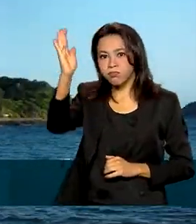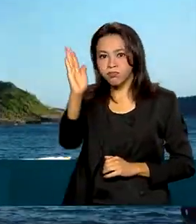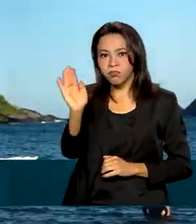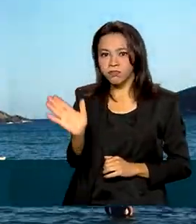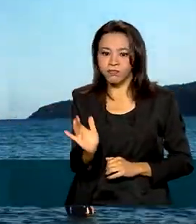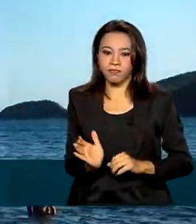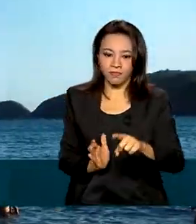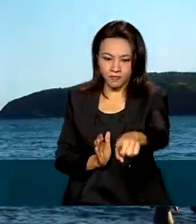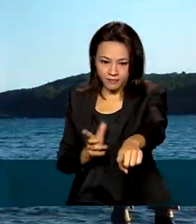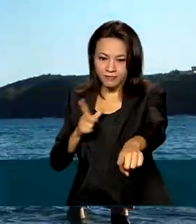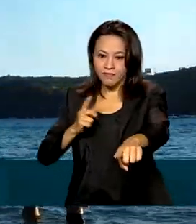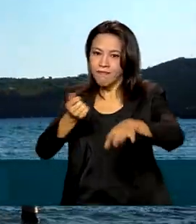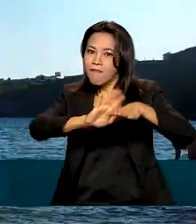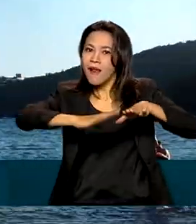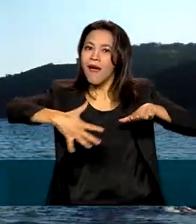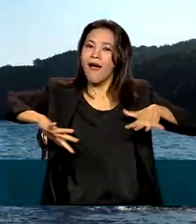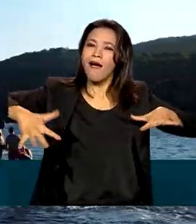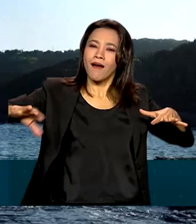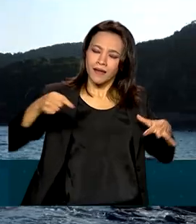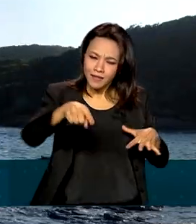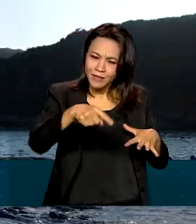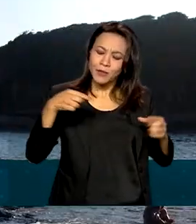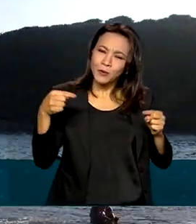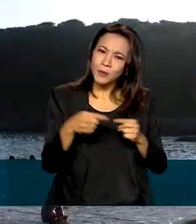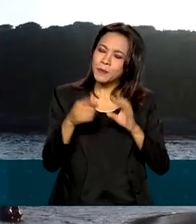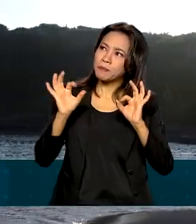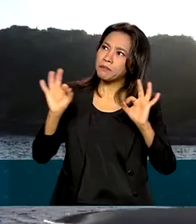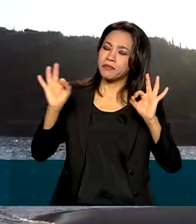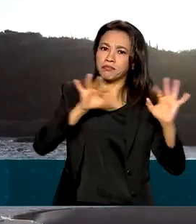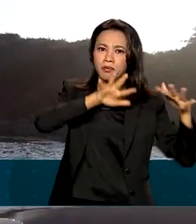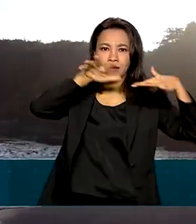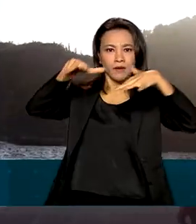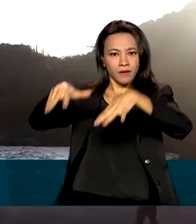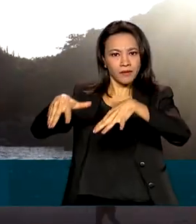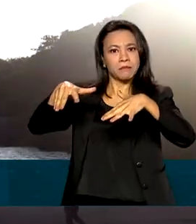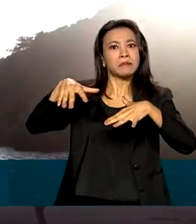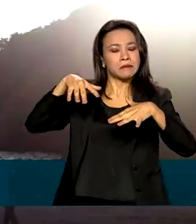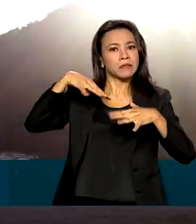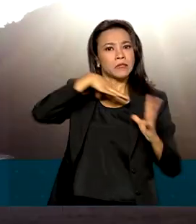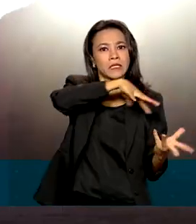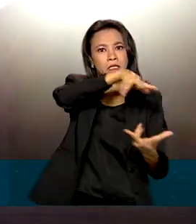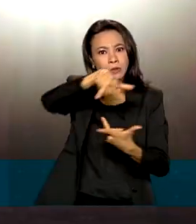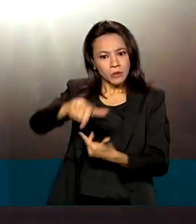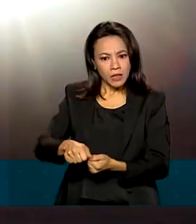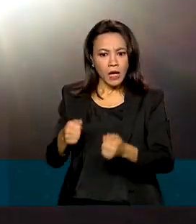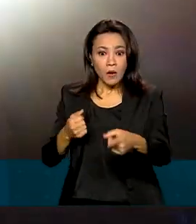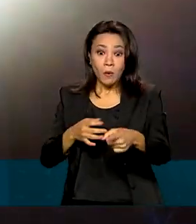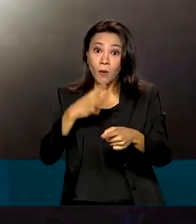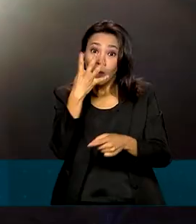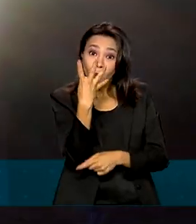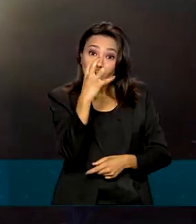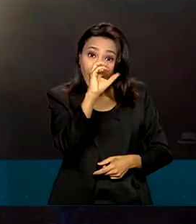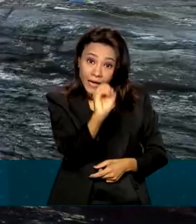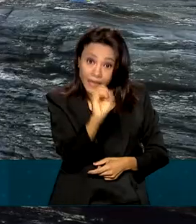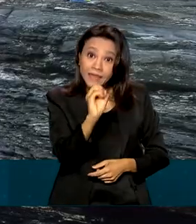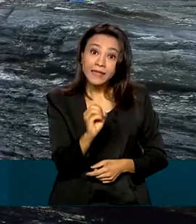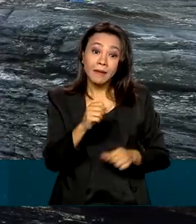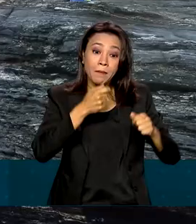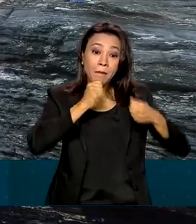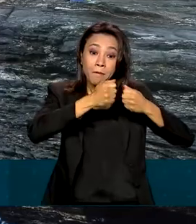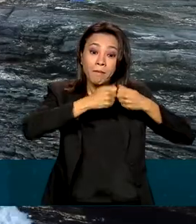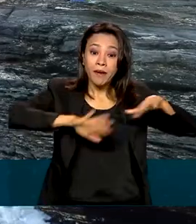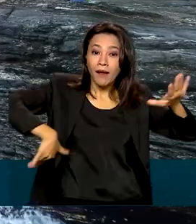preservação ambiental. Uma combinação que recebeu reconhecimento internacional. 40 praias e marinas do país ganharam a